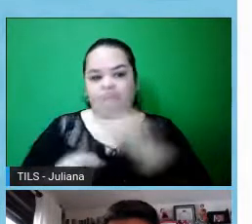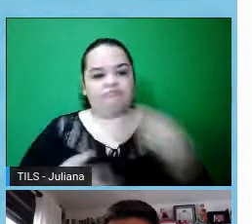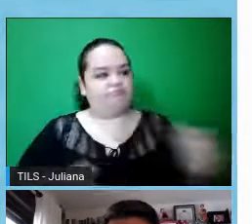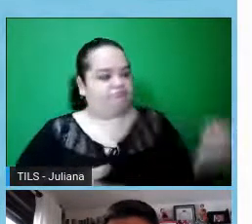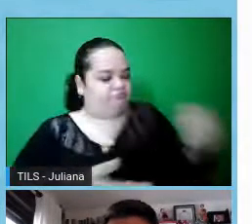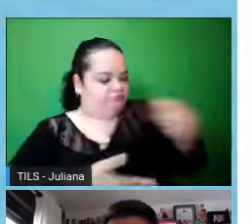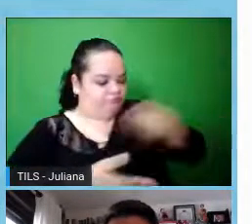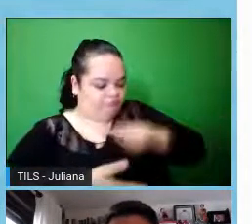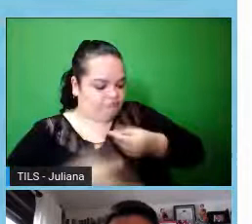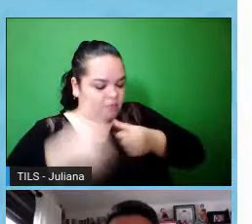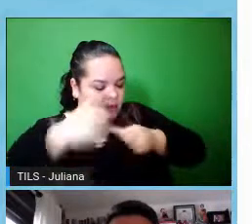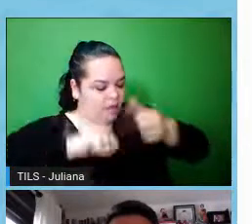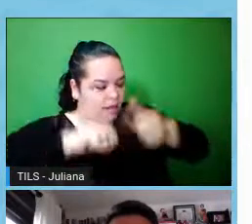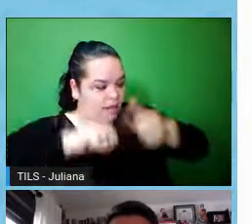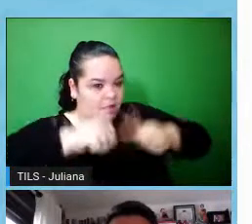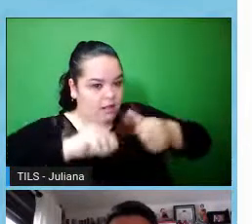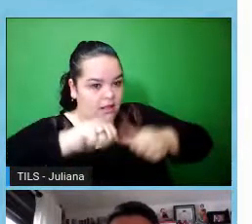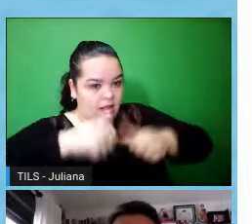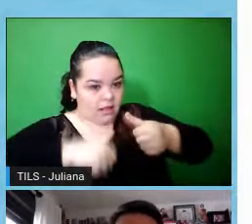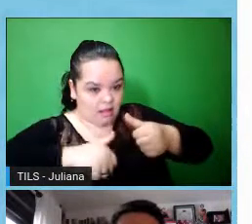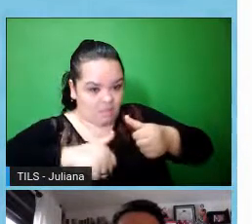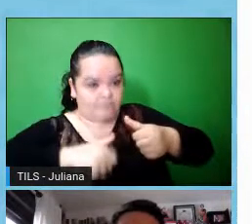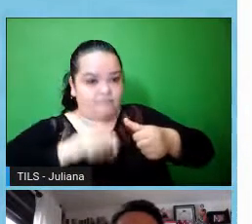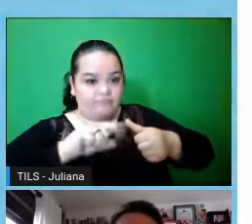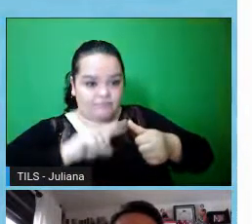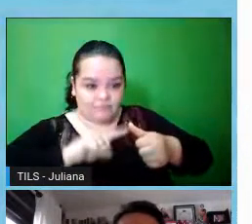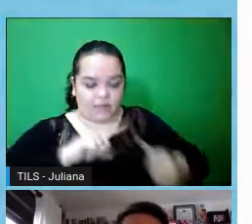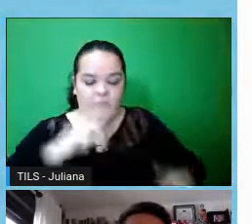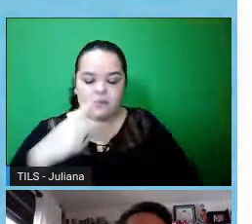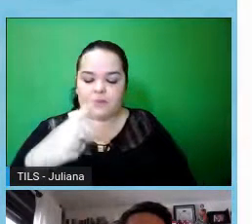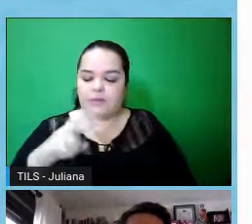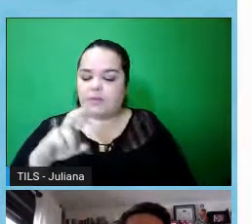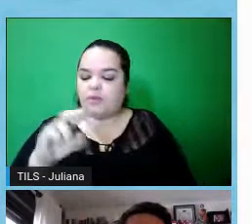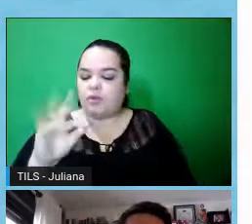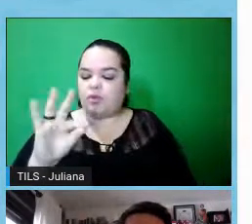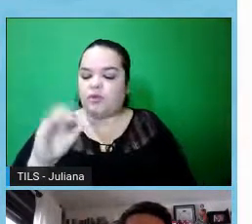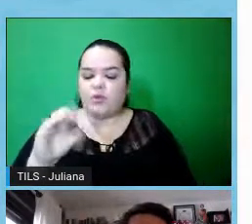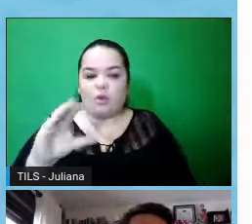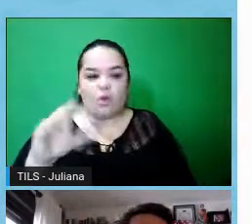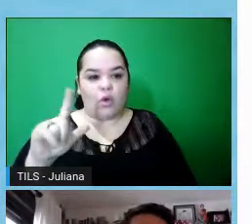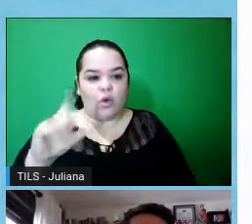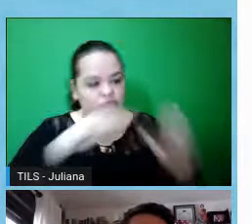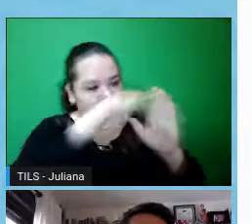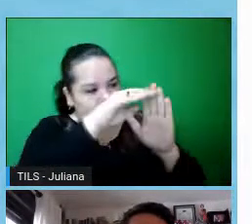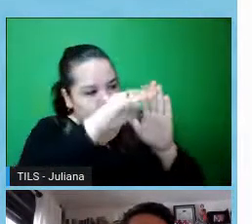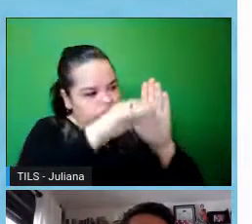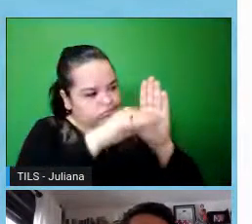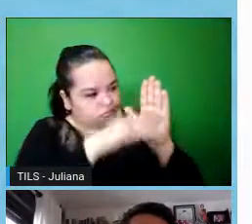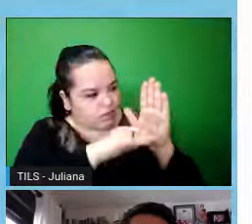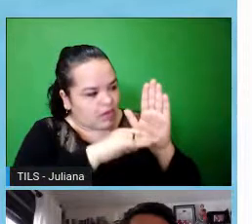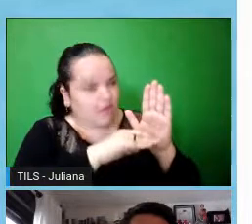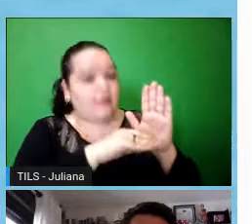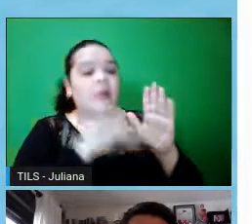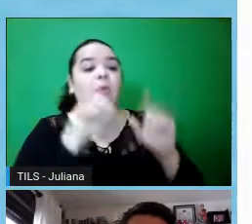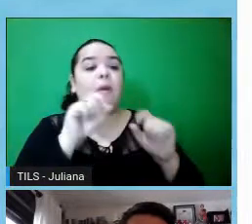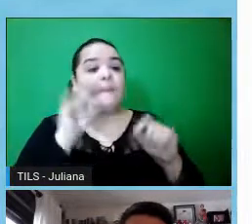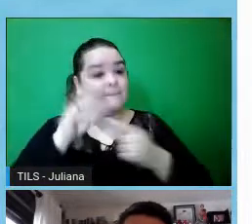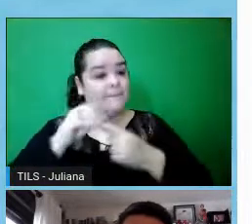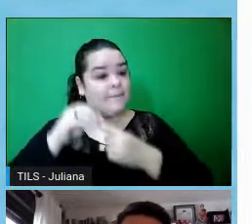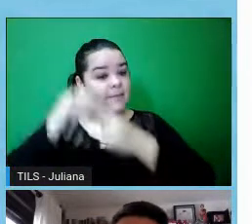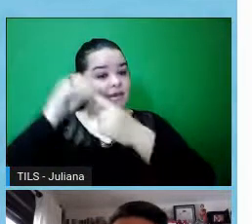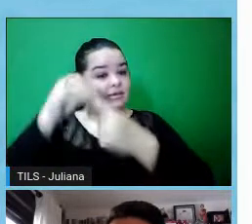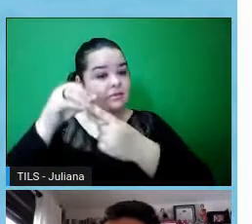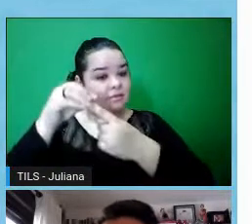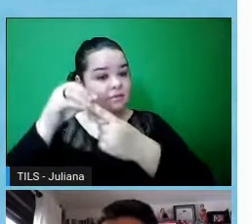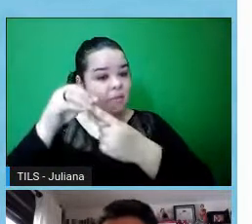né, avaliar os projetos, né, segundo as normativas, com prioridade para temas de relevância, né, pública e de interesse